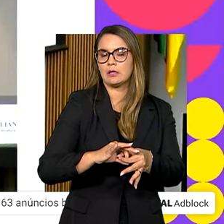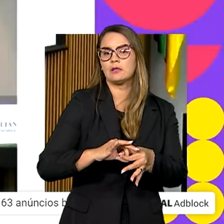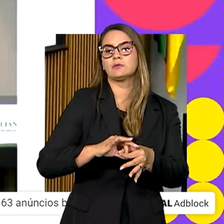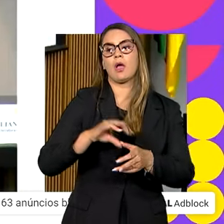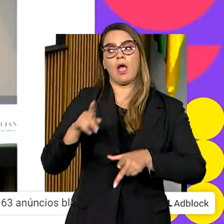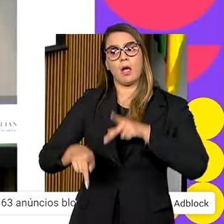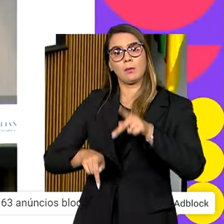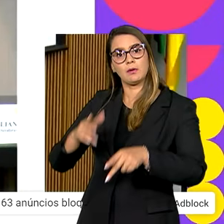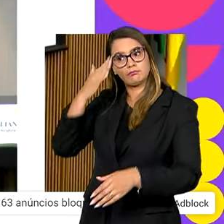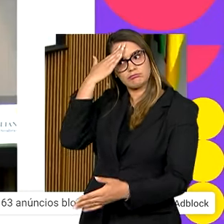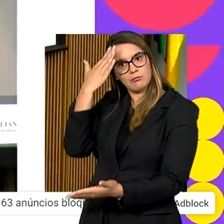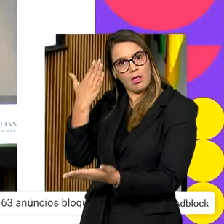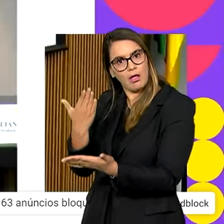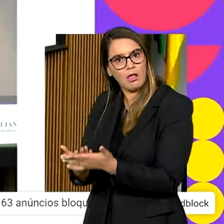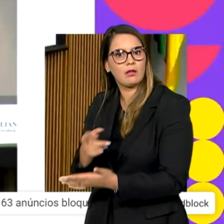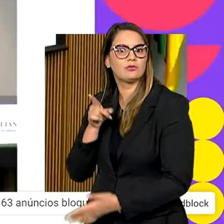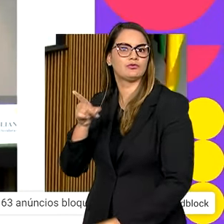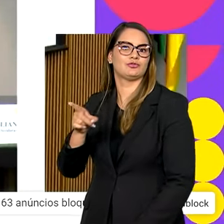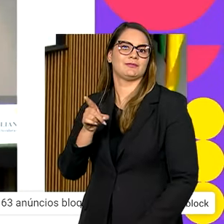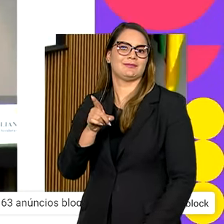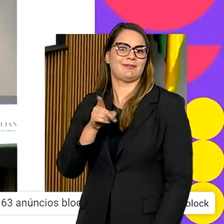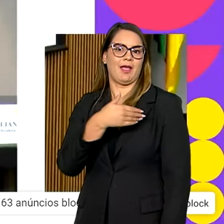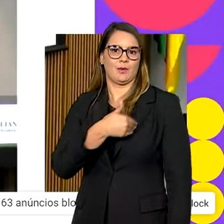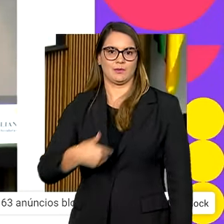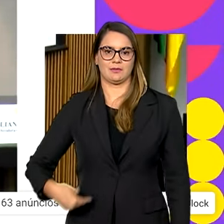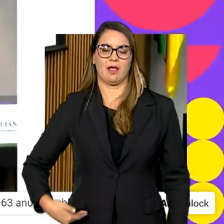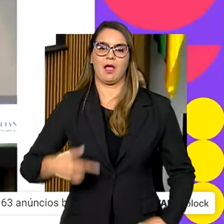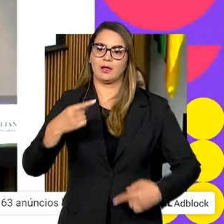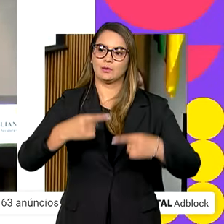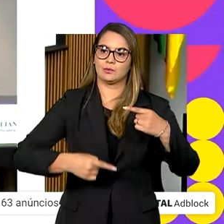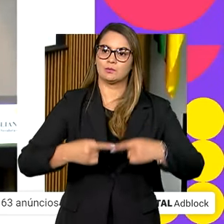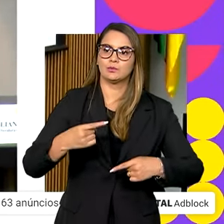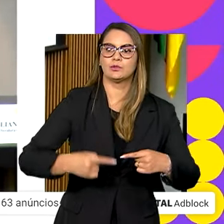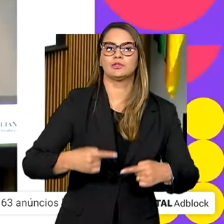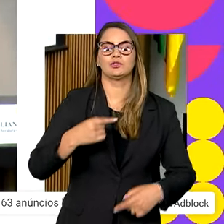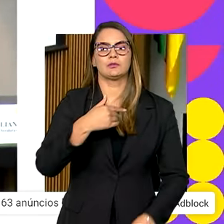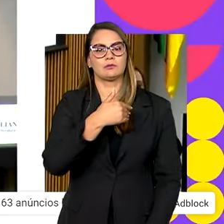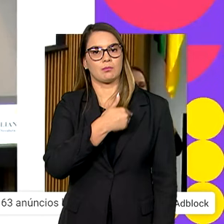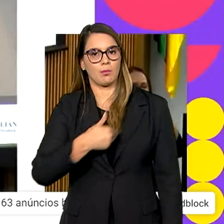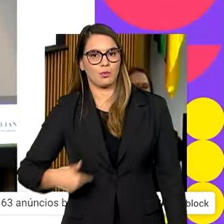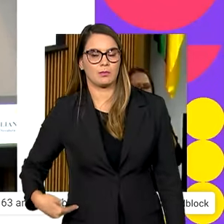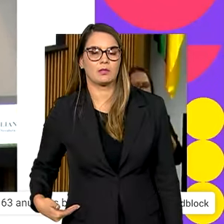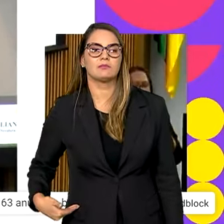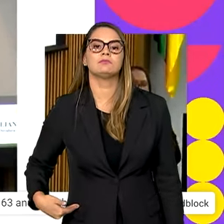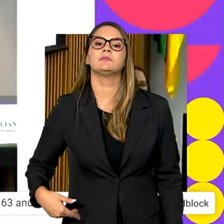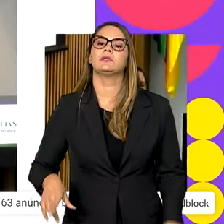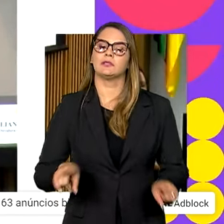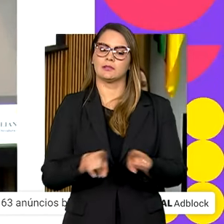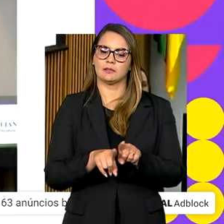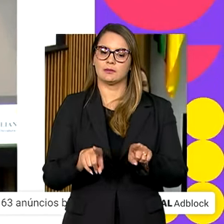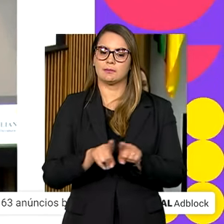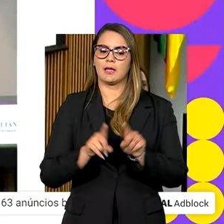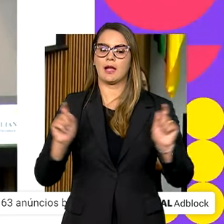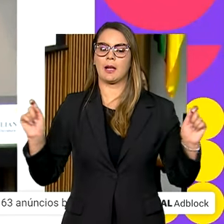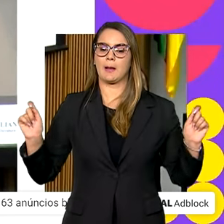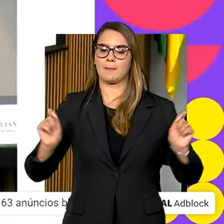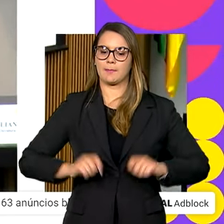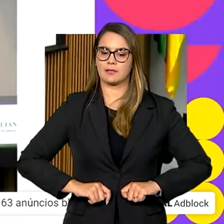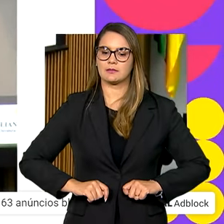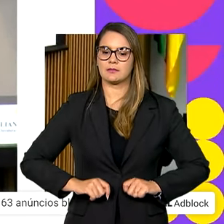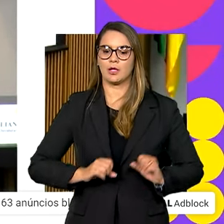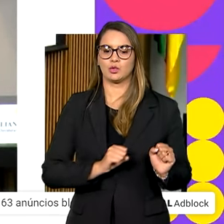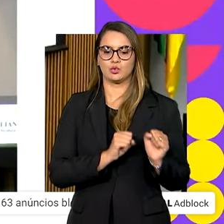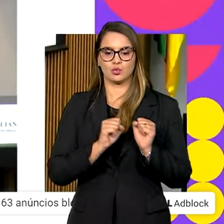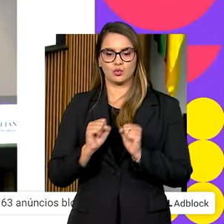na população, no Estado, nas políticas públicas e na capacidade do